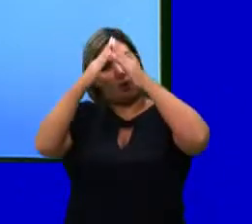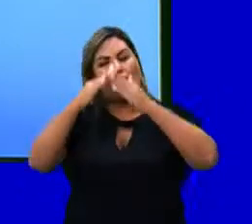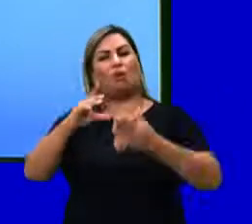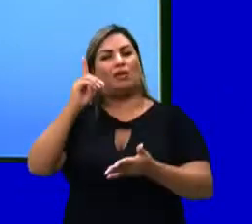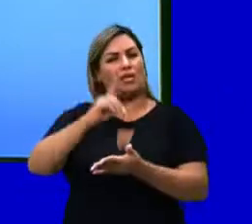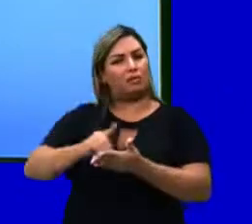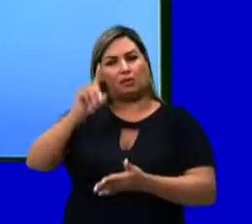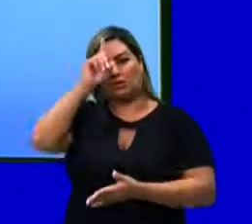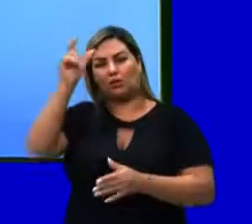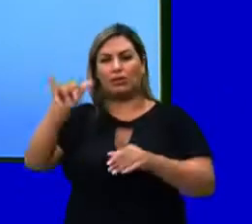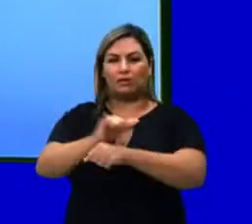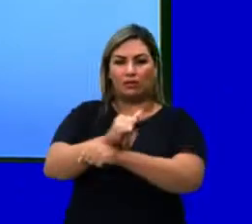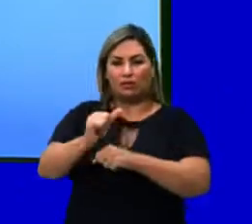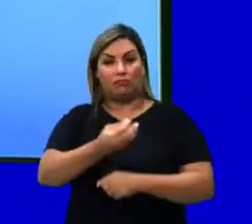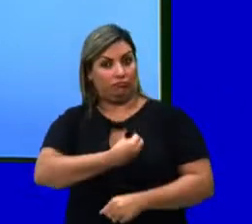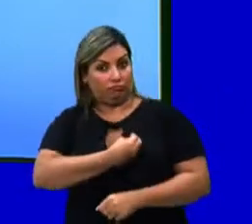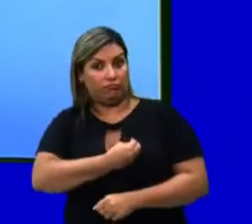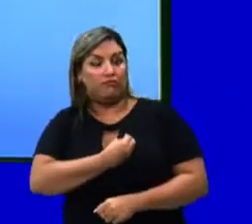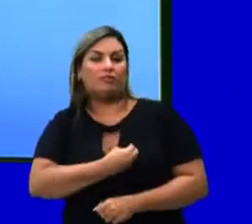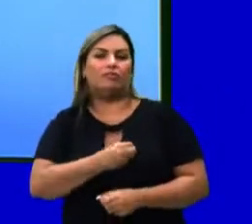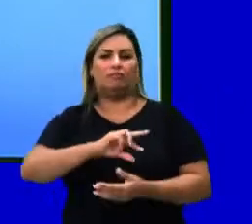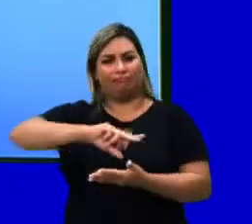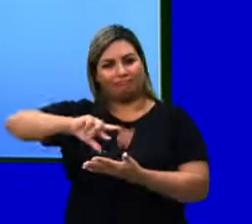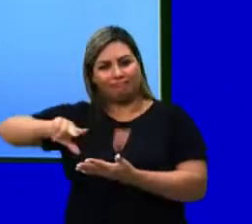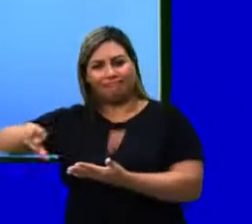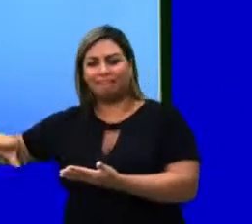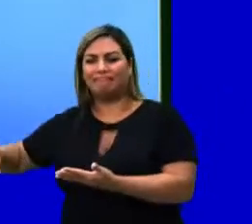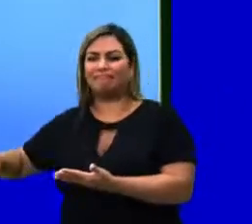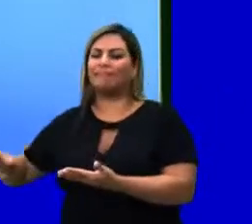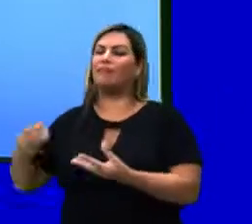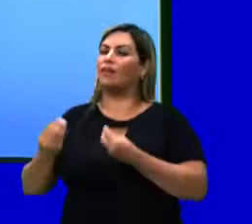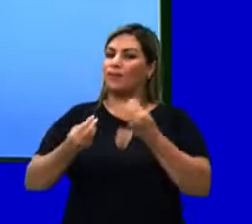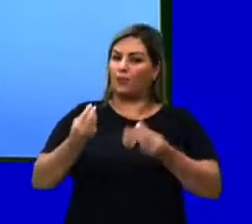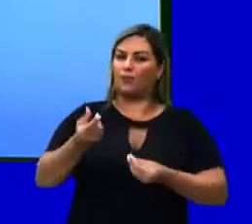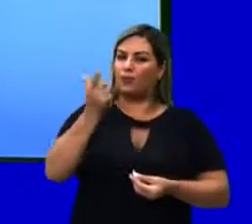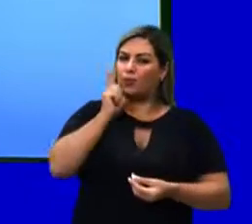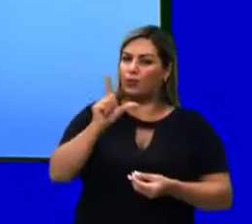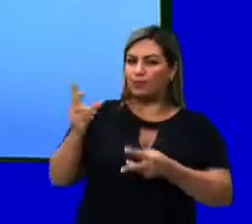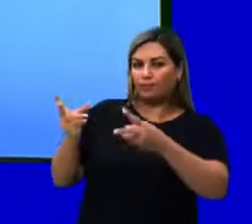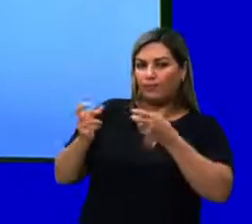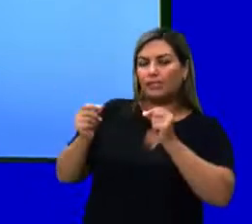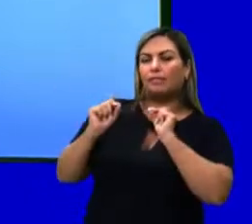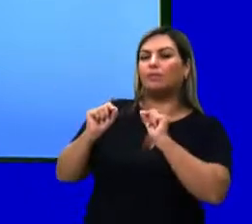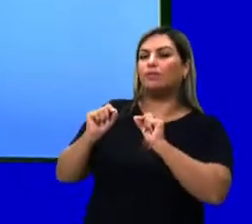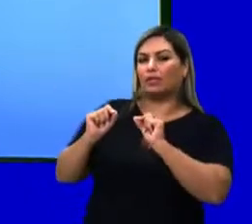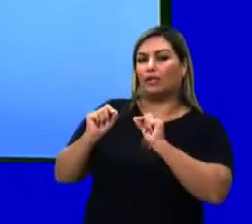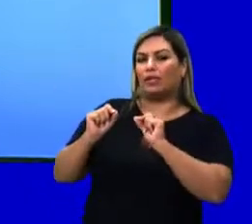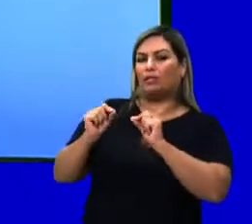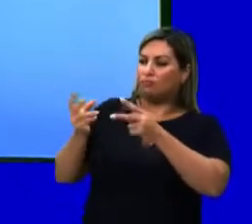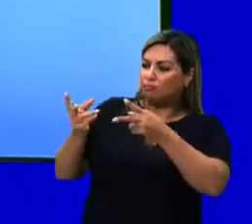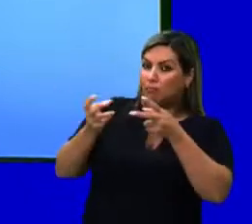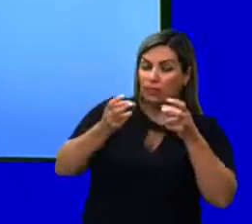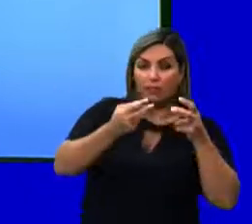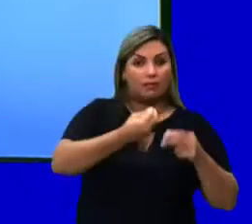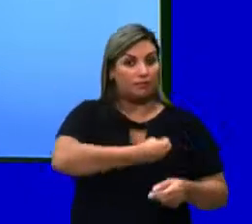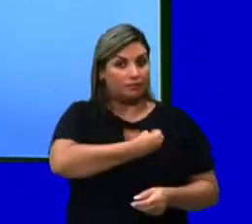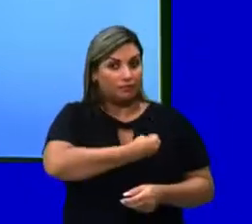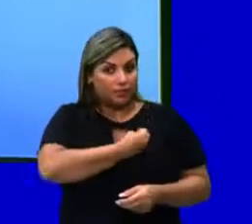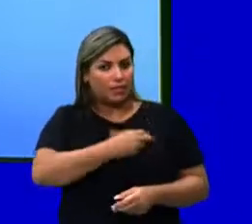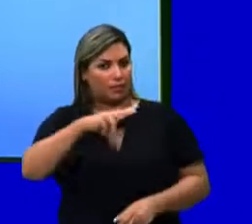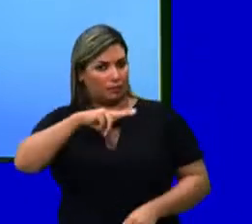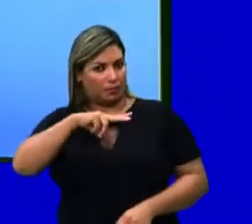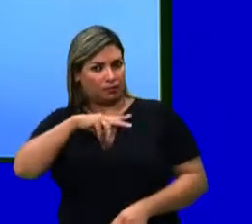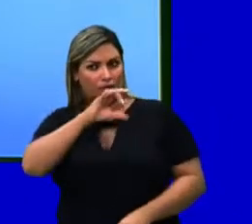inimigos naturais, estratégias de sobrevivência. Ou seja, quando a gente considera todo o modo de vida único e